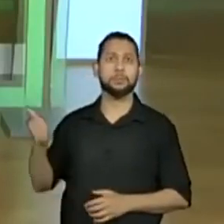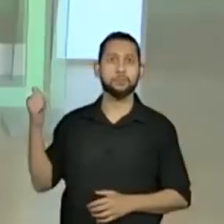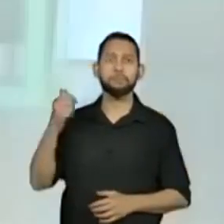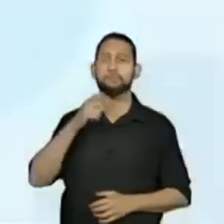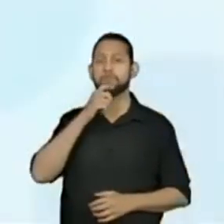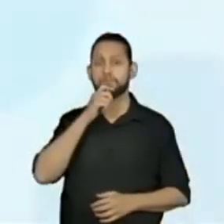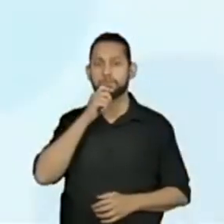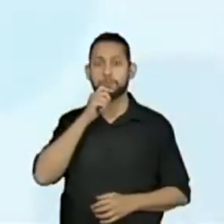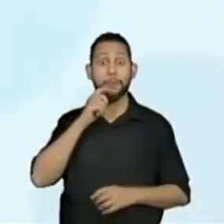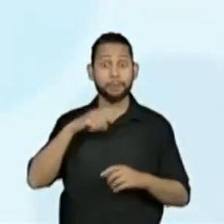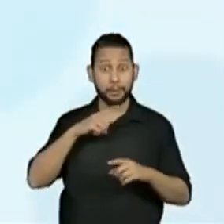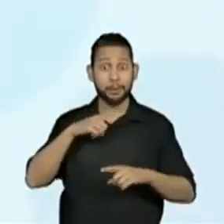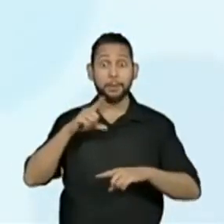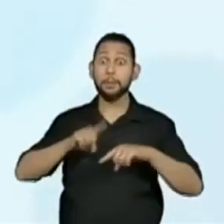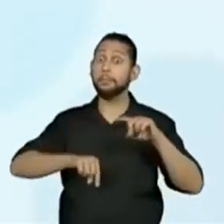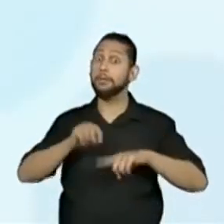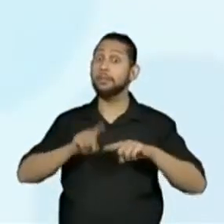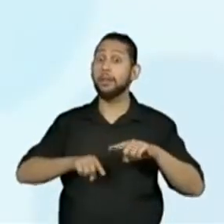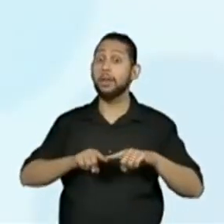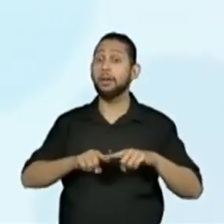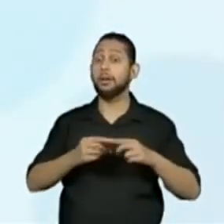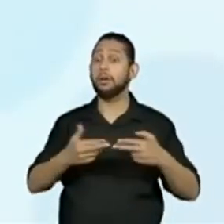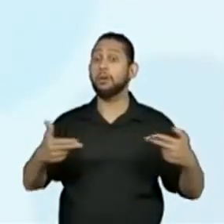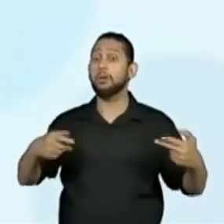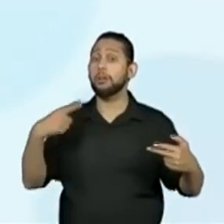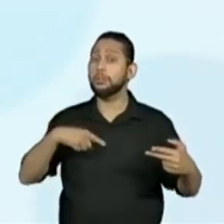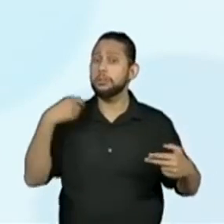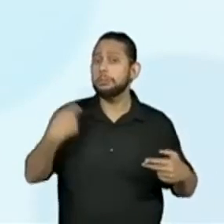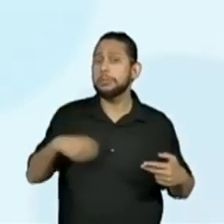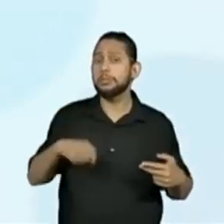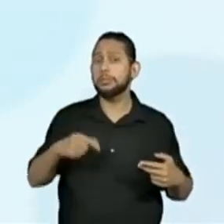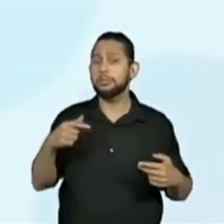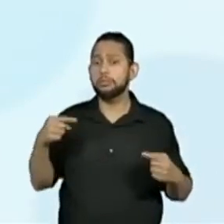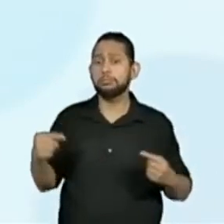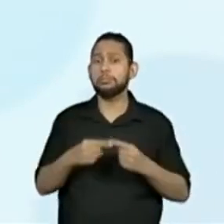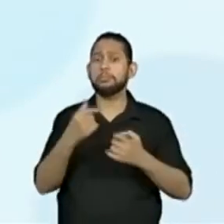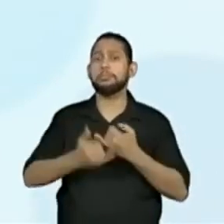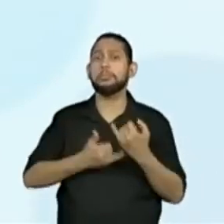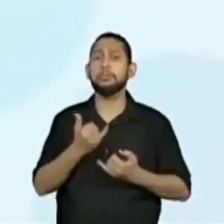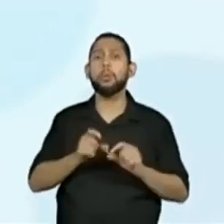Quais são os materiais necessários para brincar?